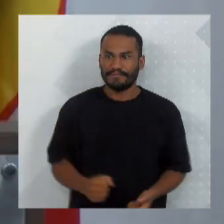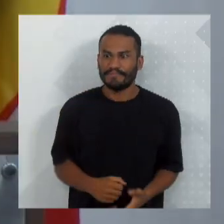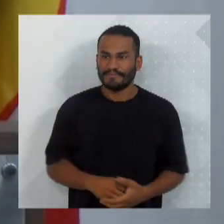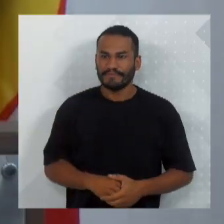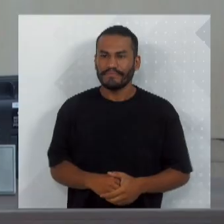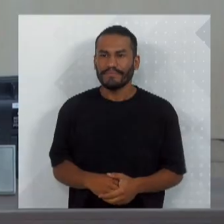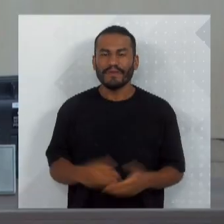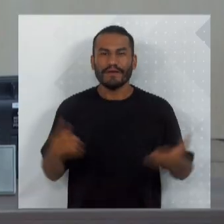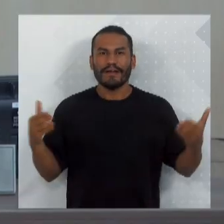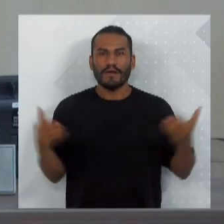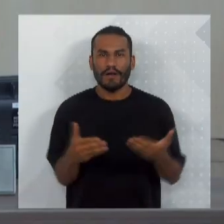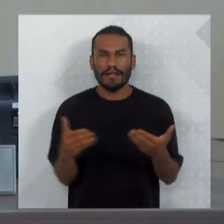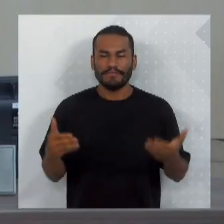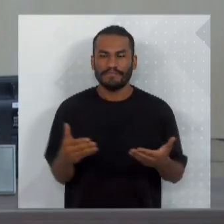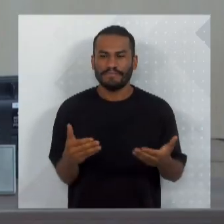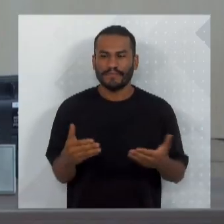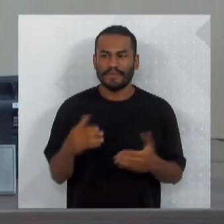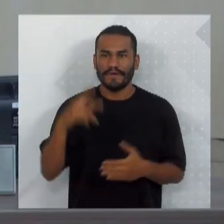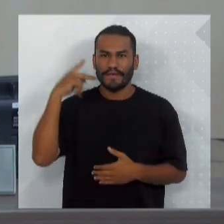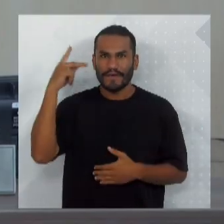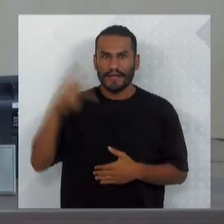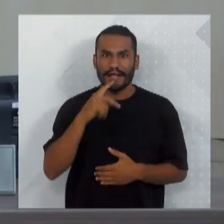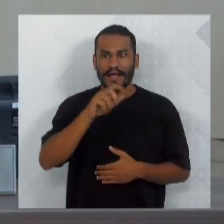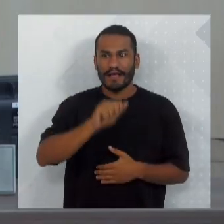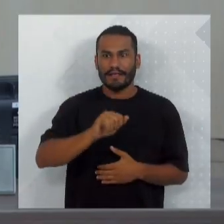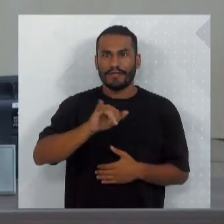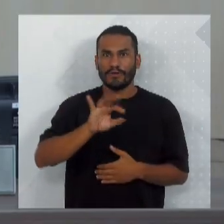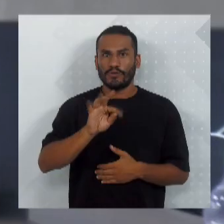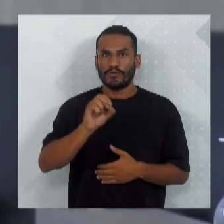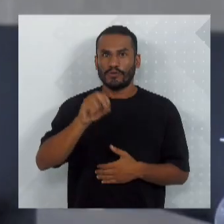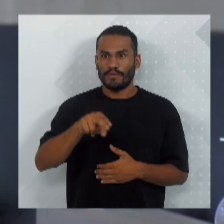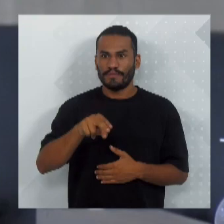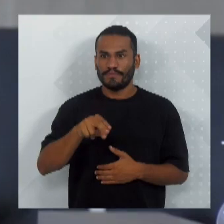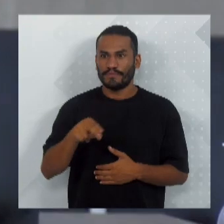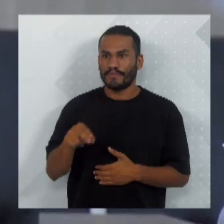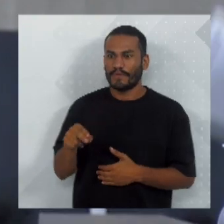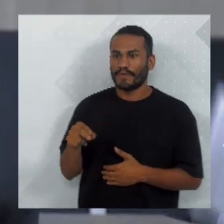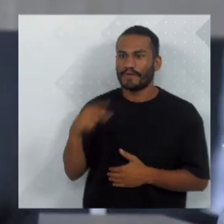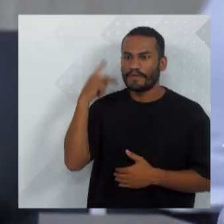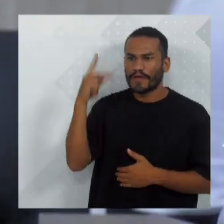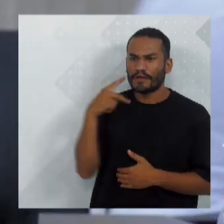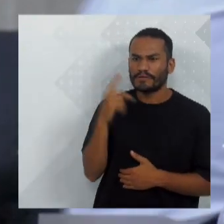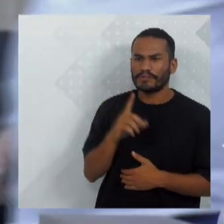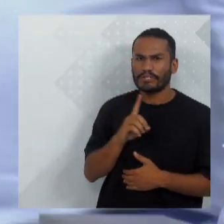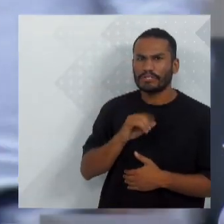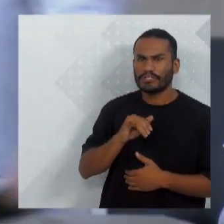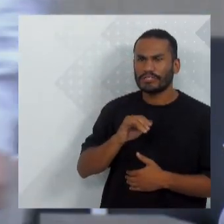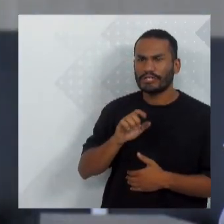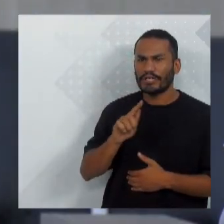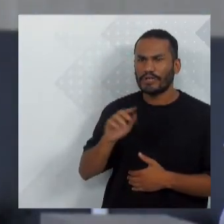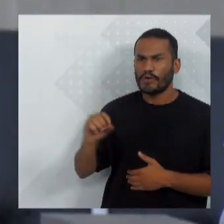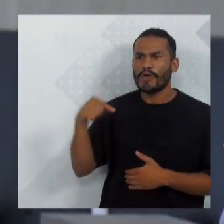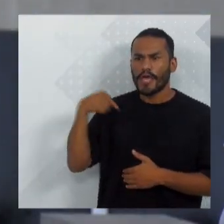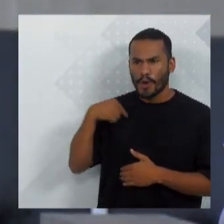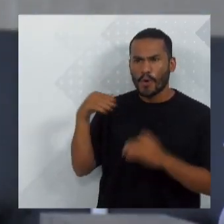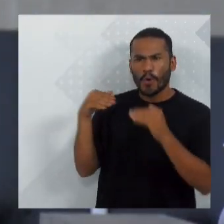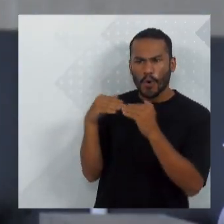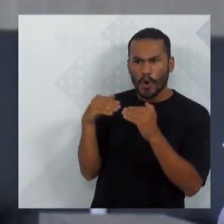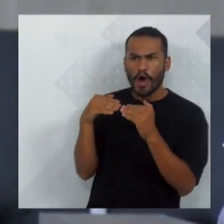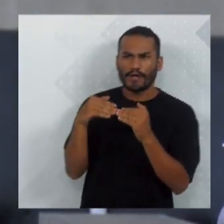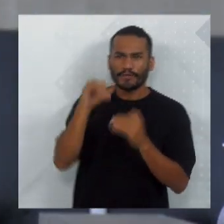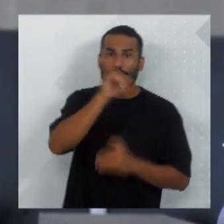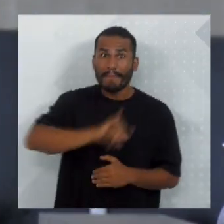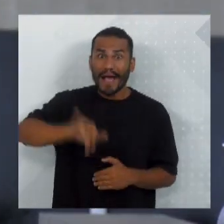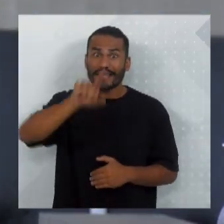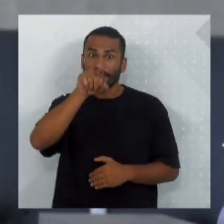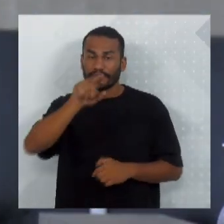Com a palavra, o vereador Ailton de Souza. O vereador Diego Nazato, concordo plenamente com as imagens que o